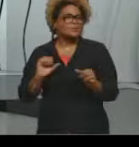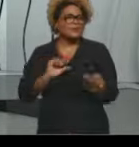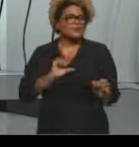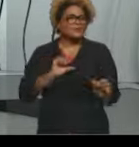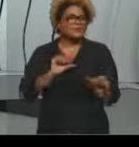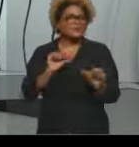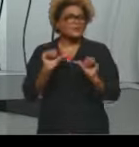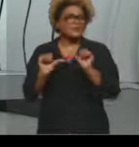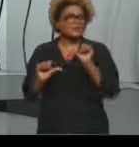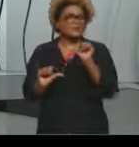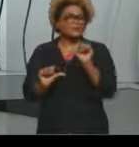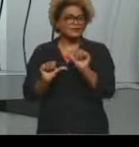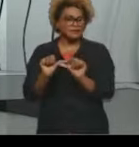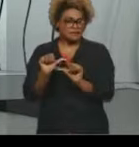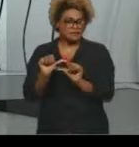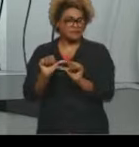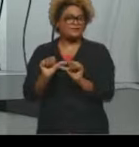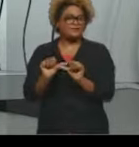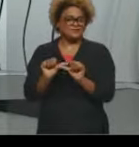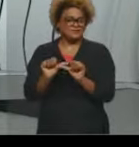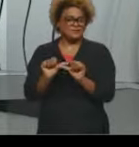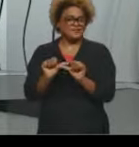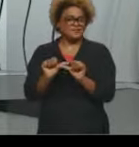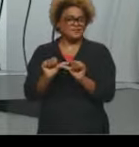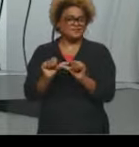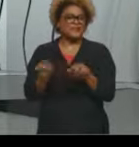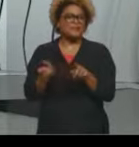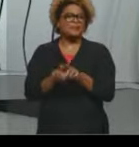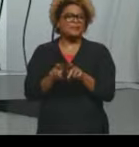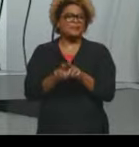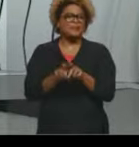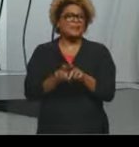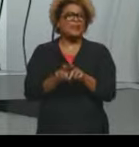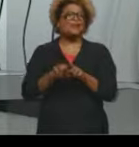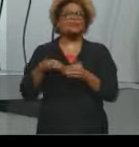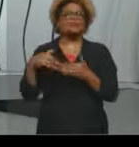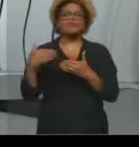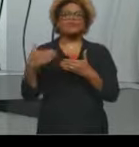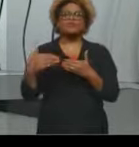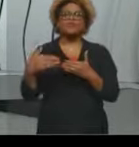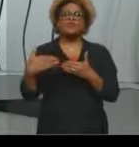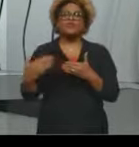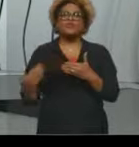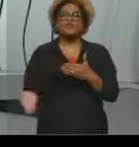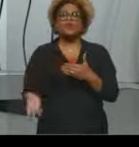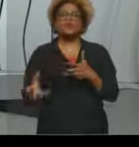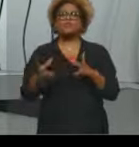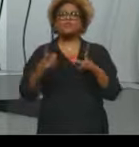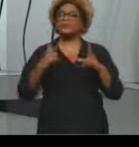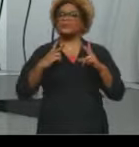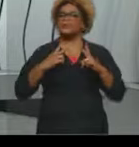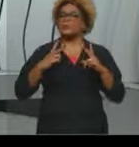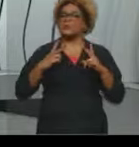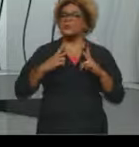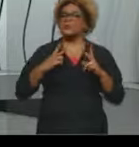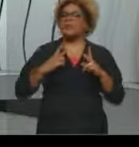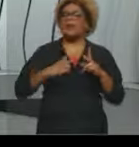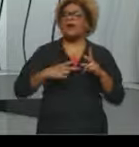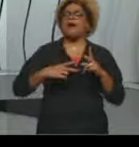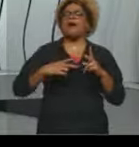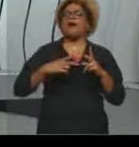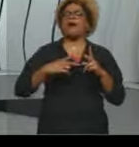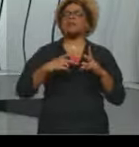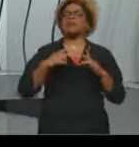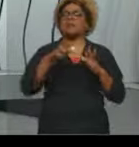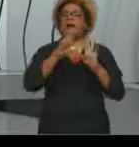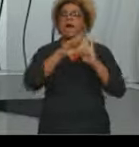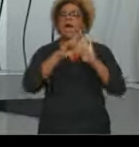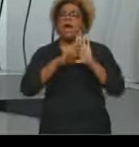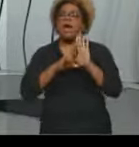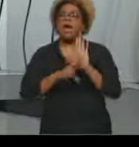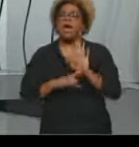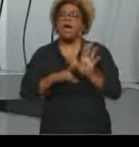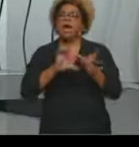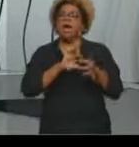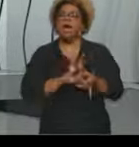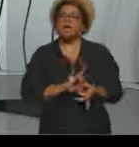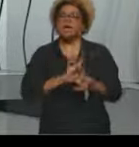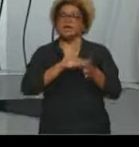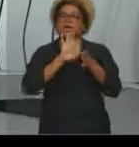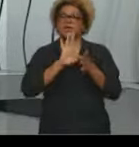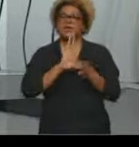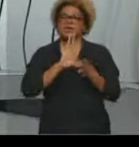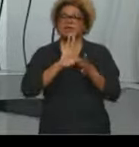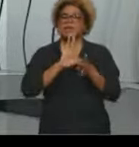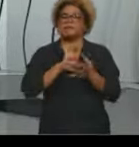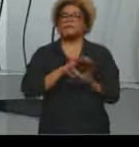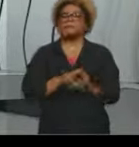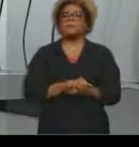seja, para o crescimento da iniciativa privada, para o crescimento dos princípios liberais, né, o aumento aí da privatização.